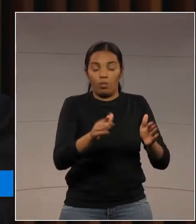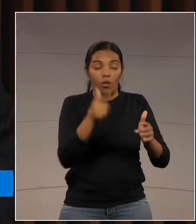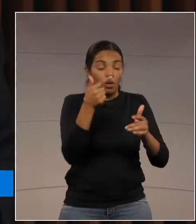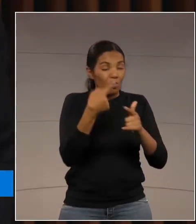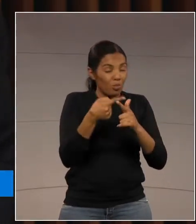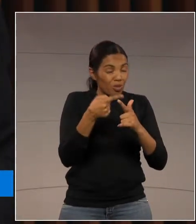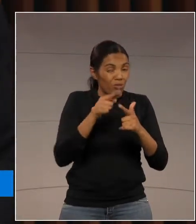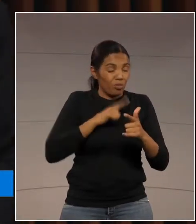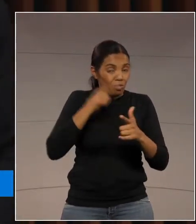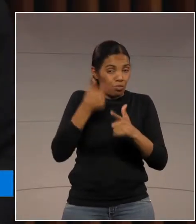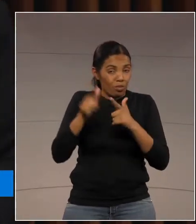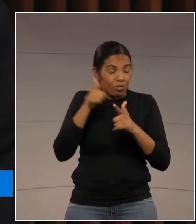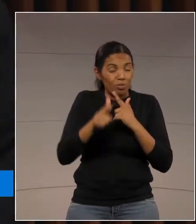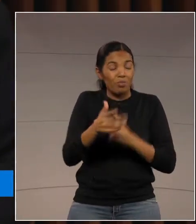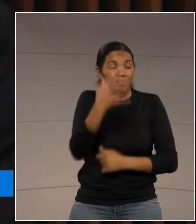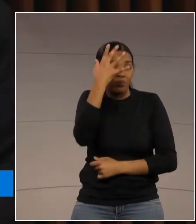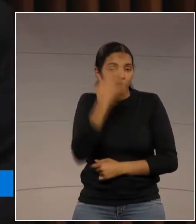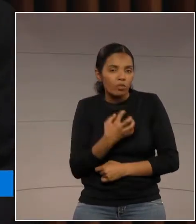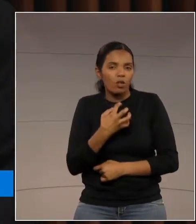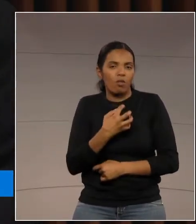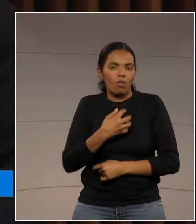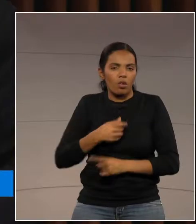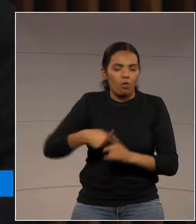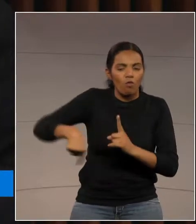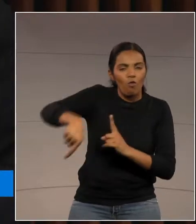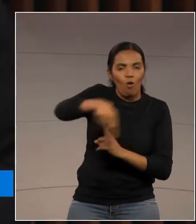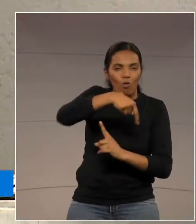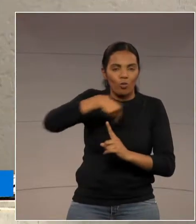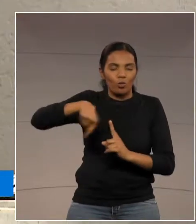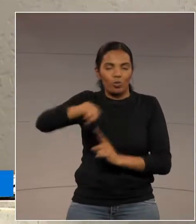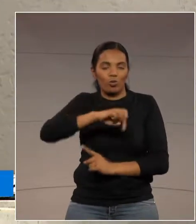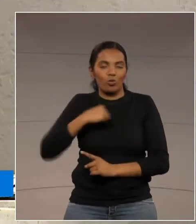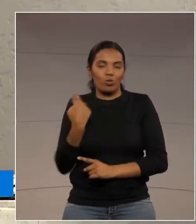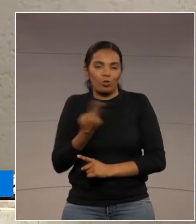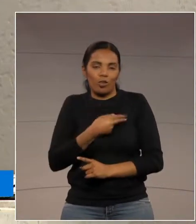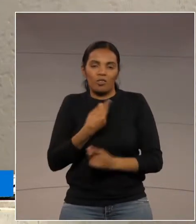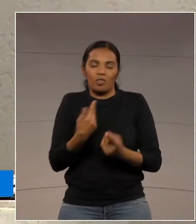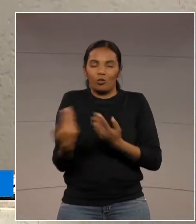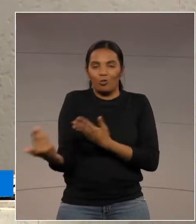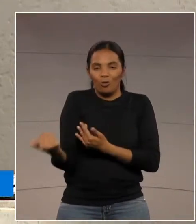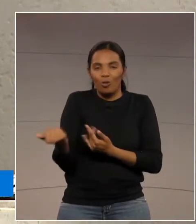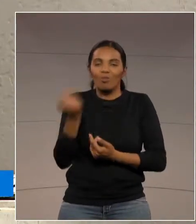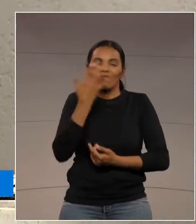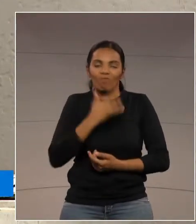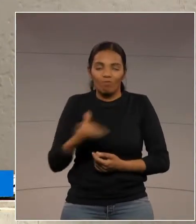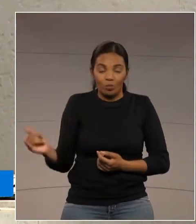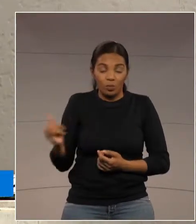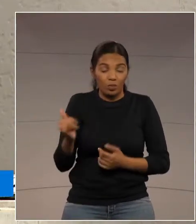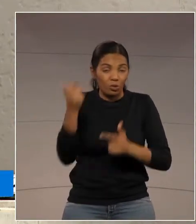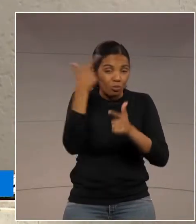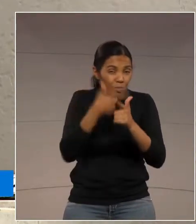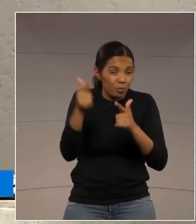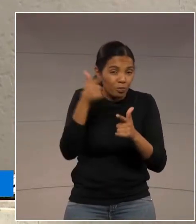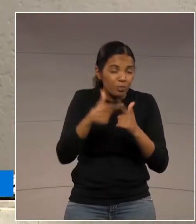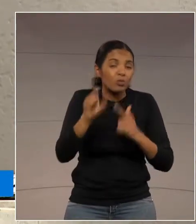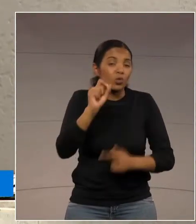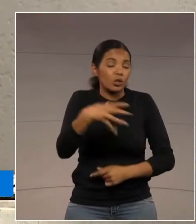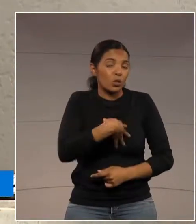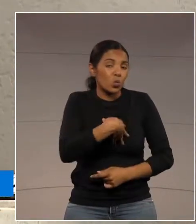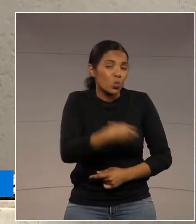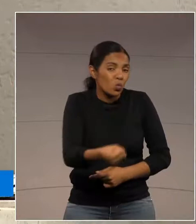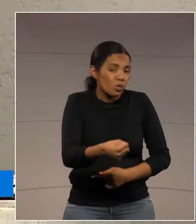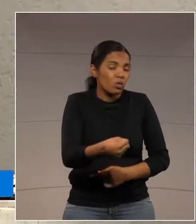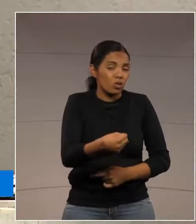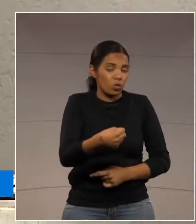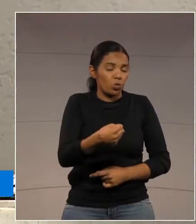grave que ronda as nossas crianças, os nossos jovens, os nossos adolescentes. O problema grave do suicídio entre